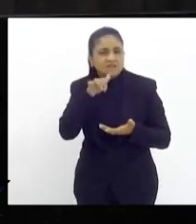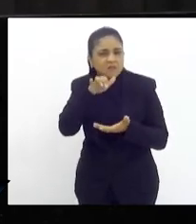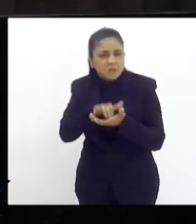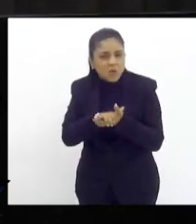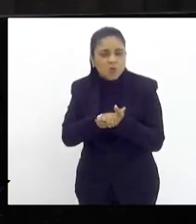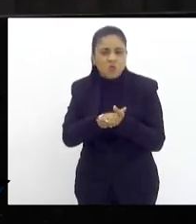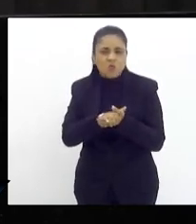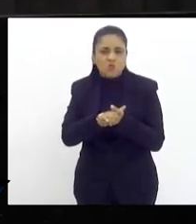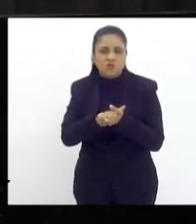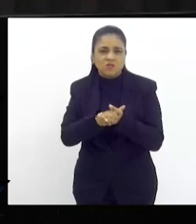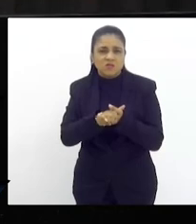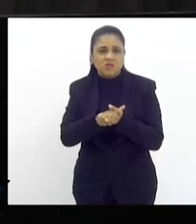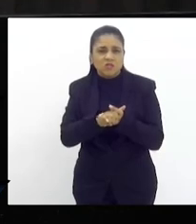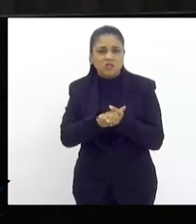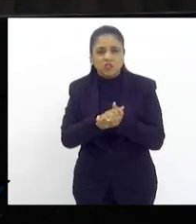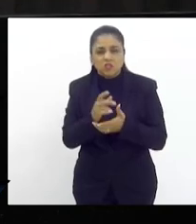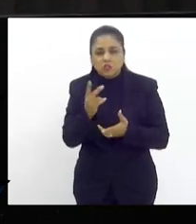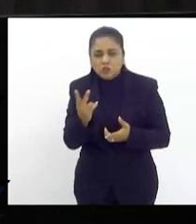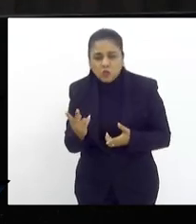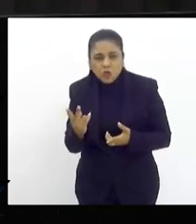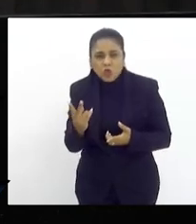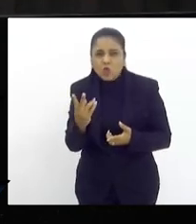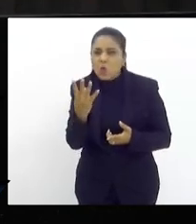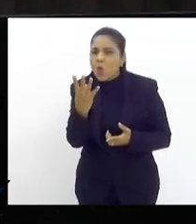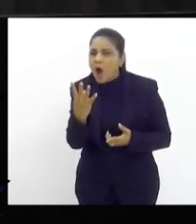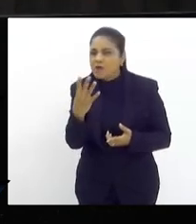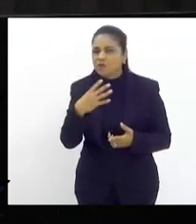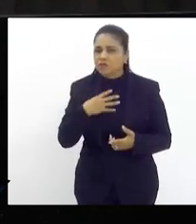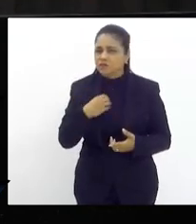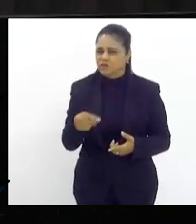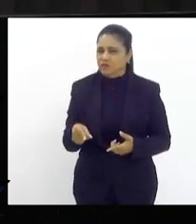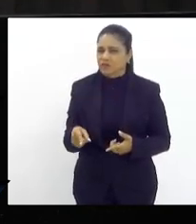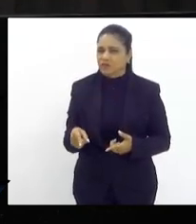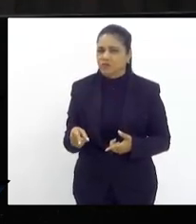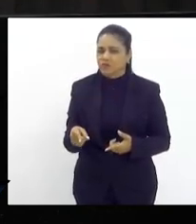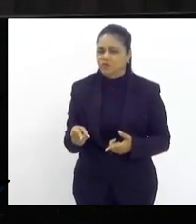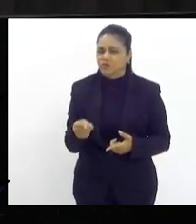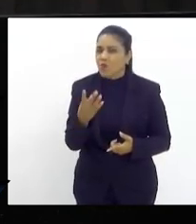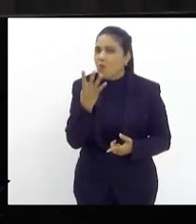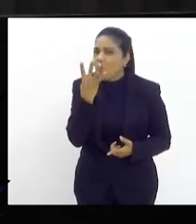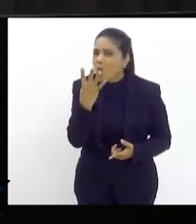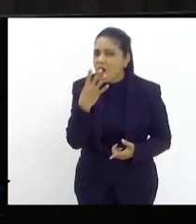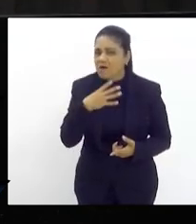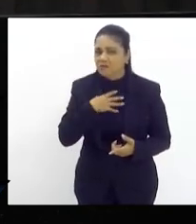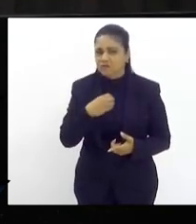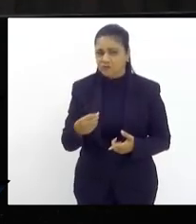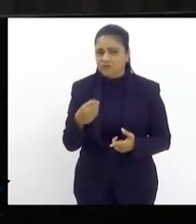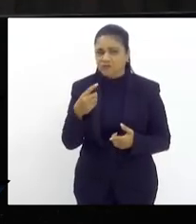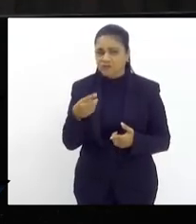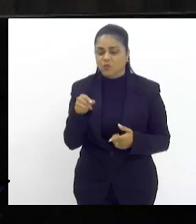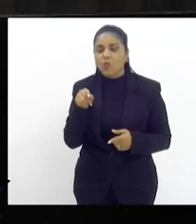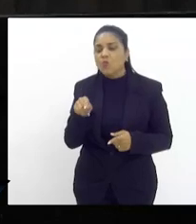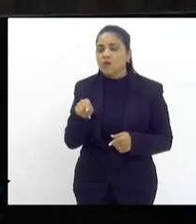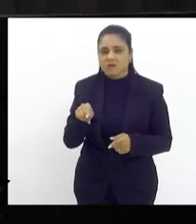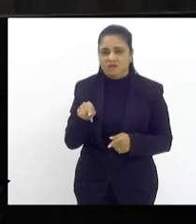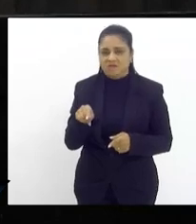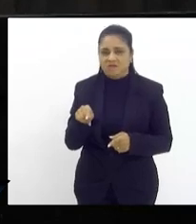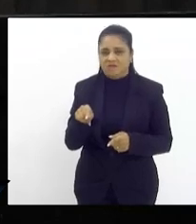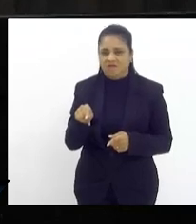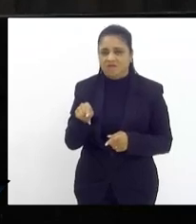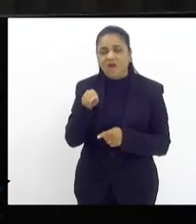como um desses dois policiais deixaram acho que quatro filhos quatro filhos e que serão desses órfãos sem os pais